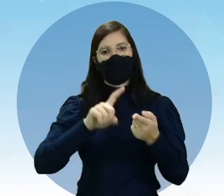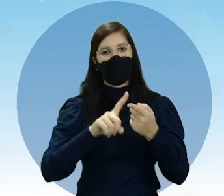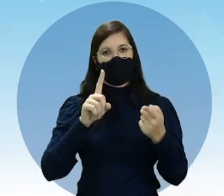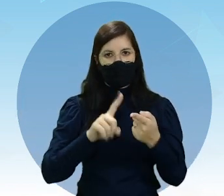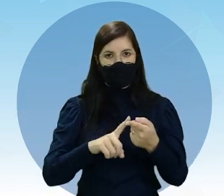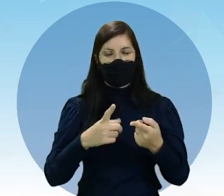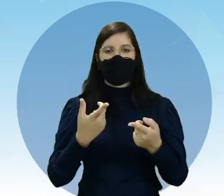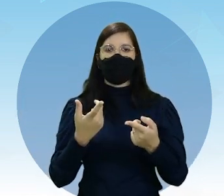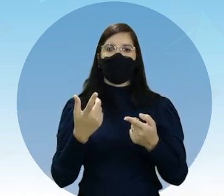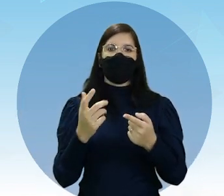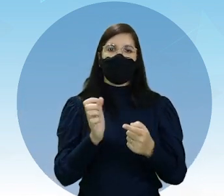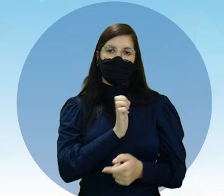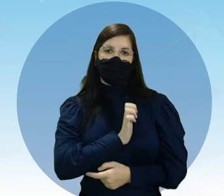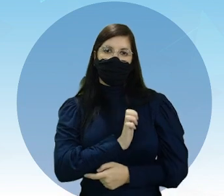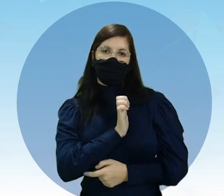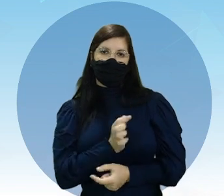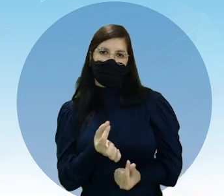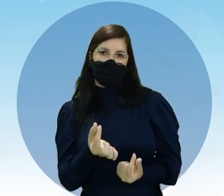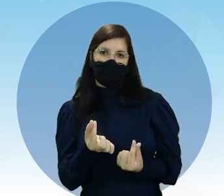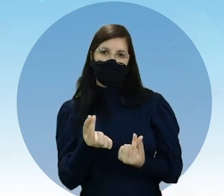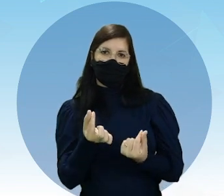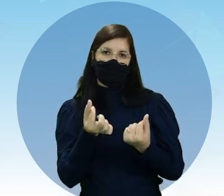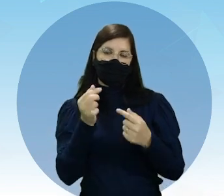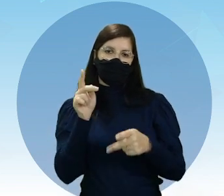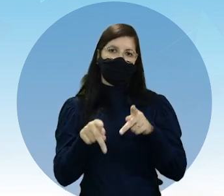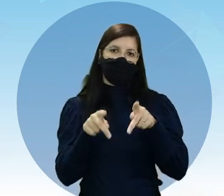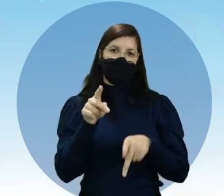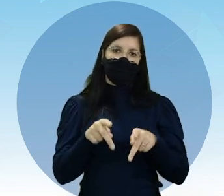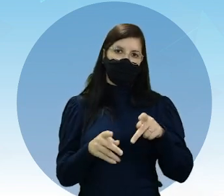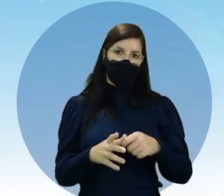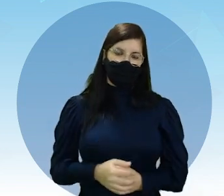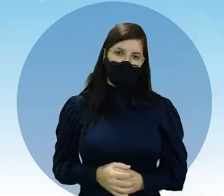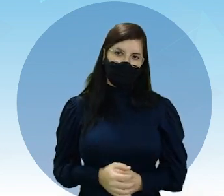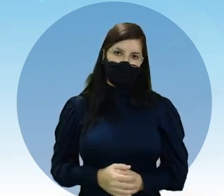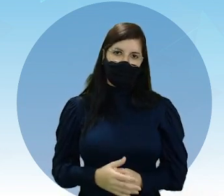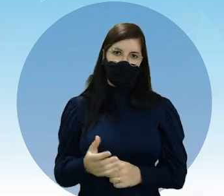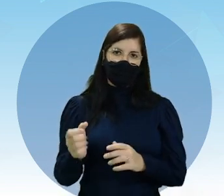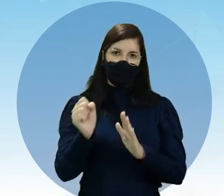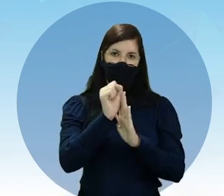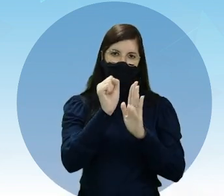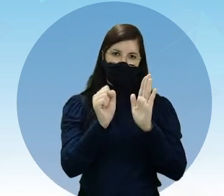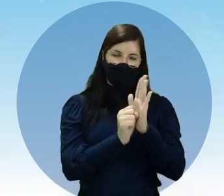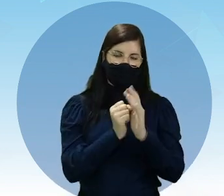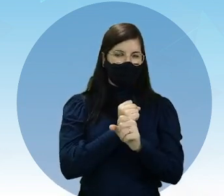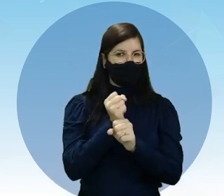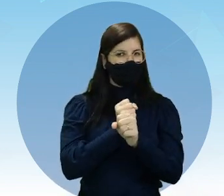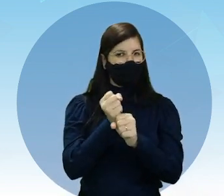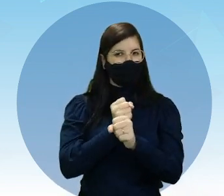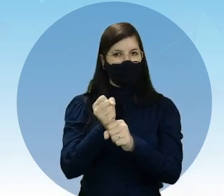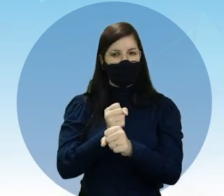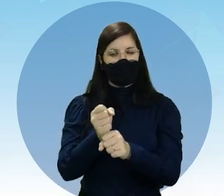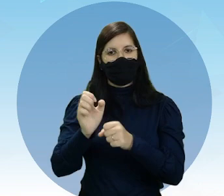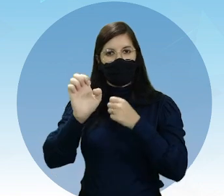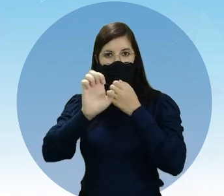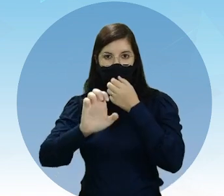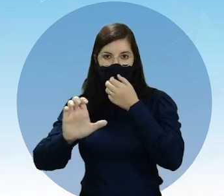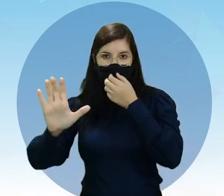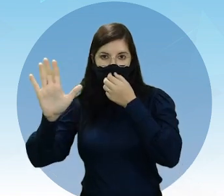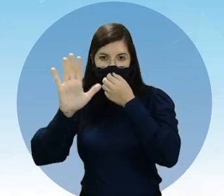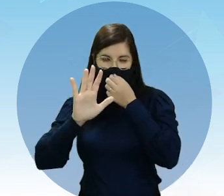as suas riquezas e sua população. durante séculos, o continente europeu